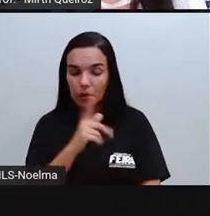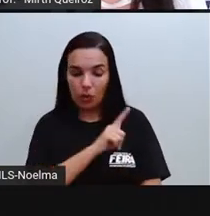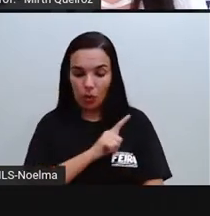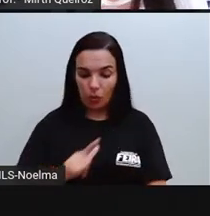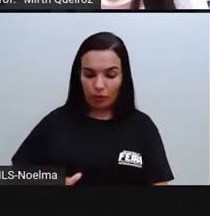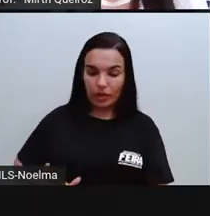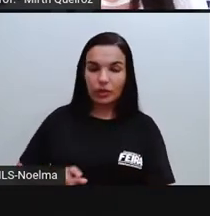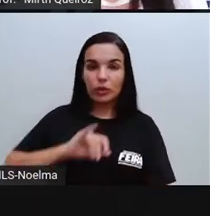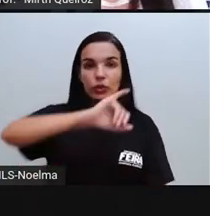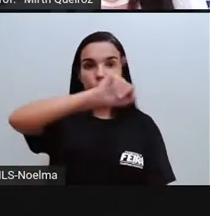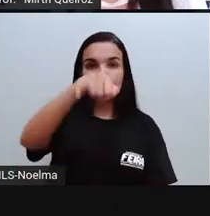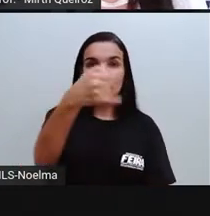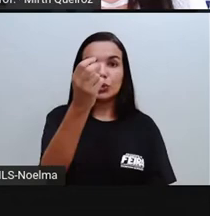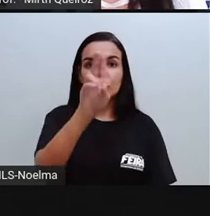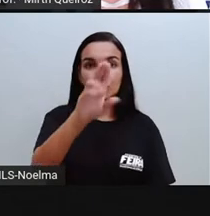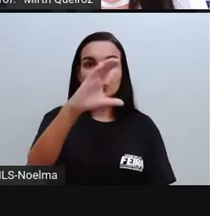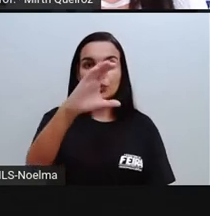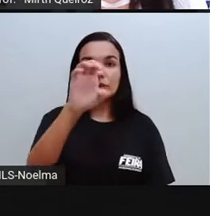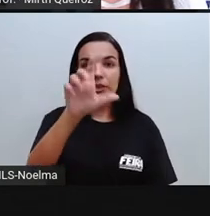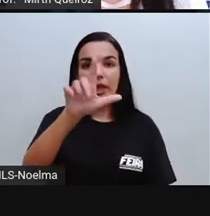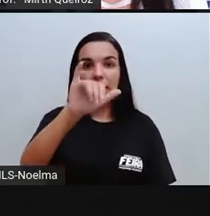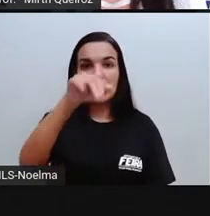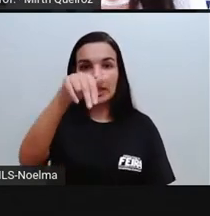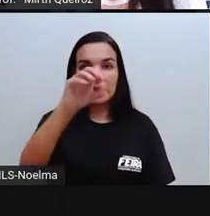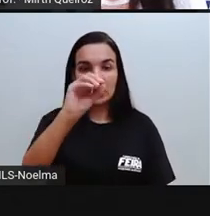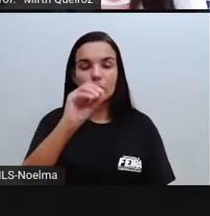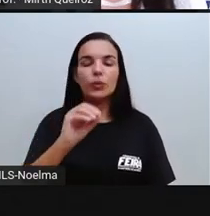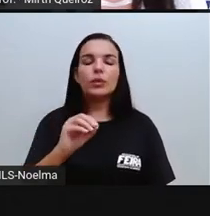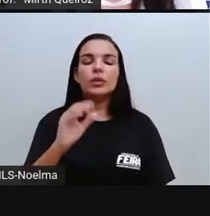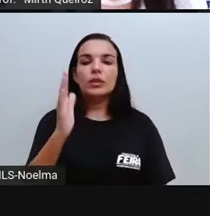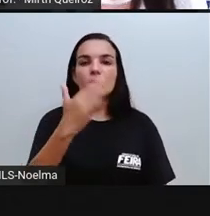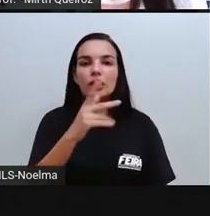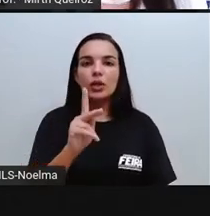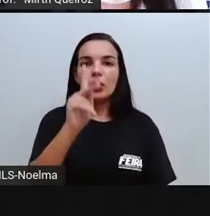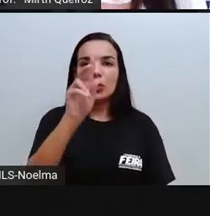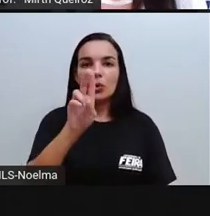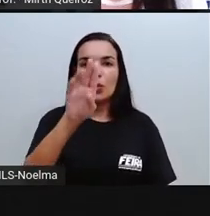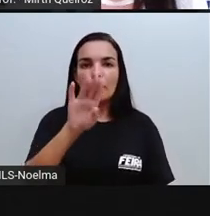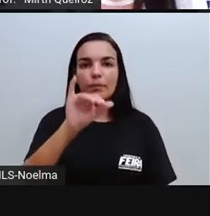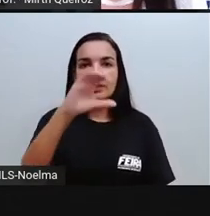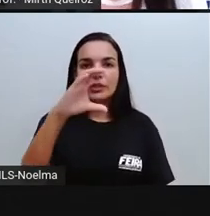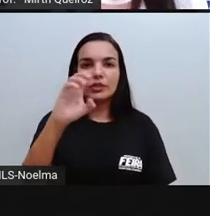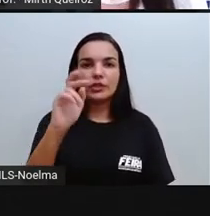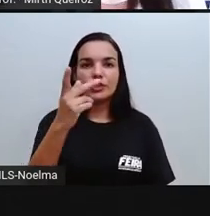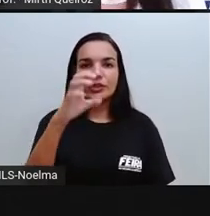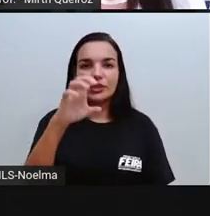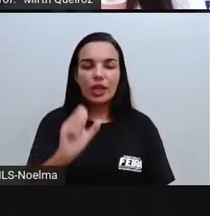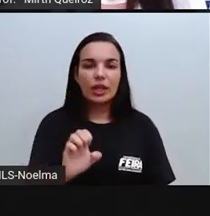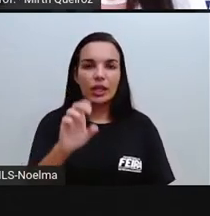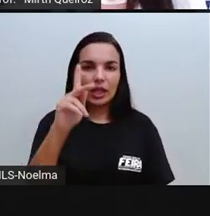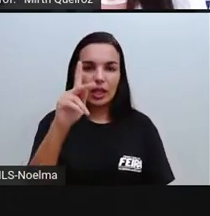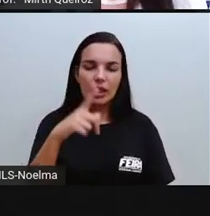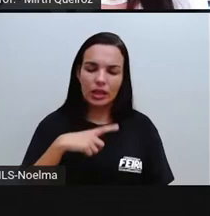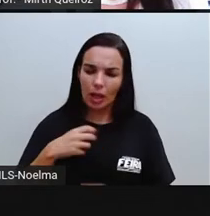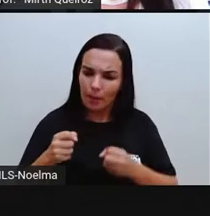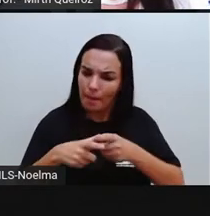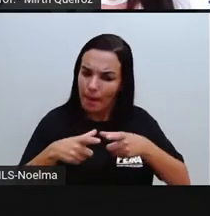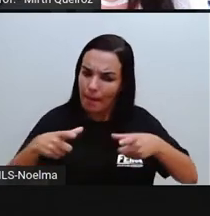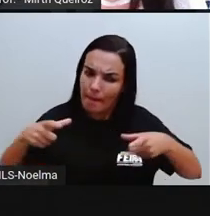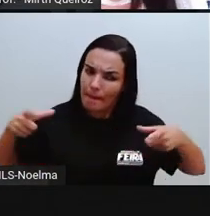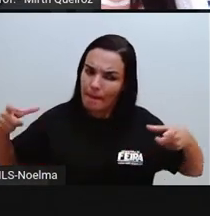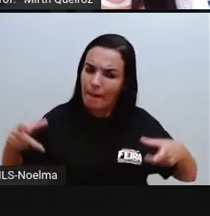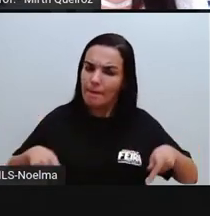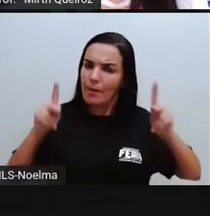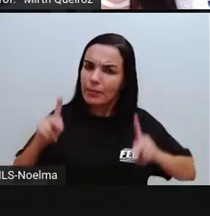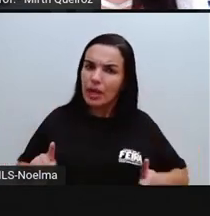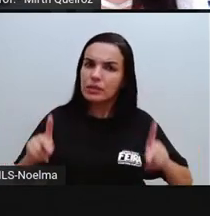Kubitschek, que tinha como objetivo principal, além de povoar aquela região, também era um local que